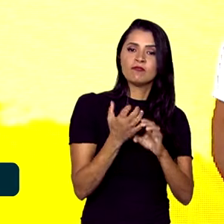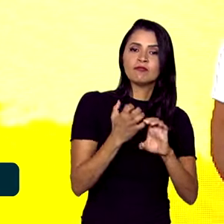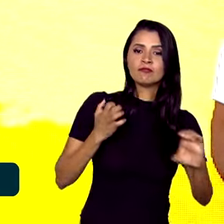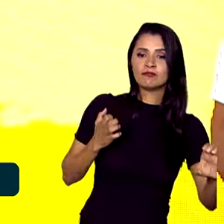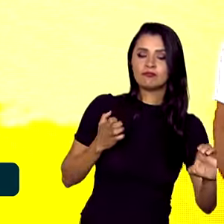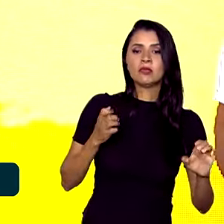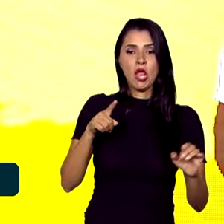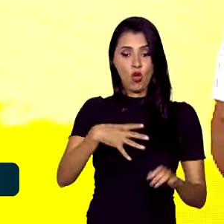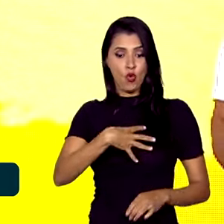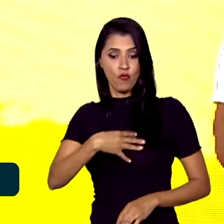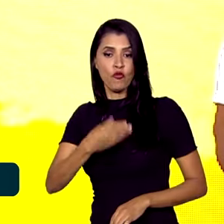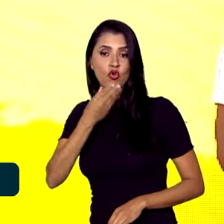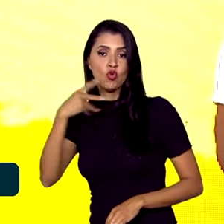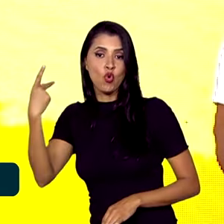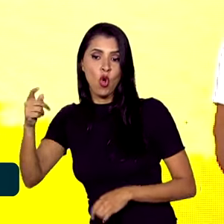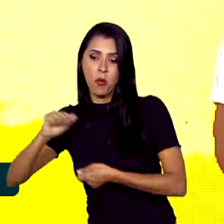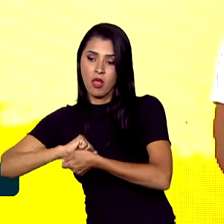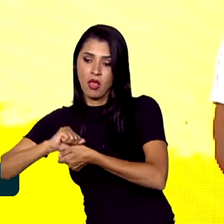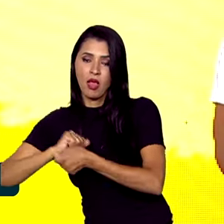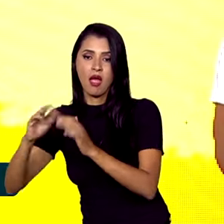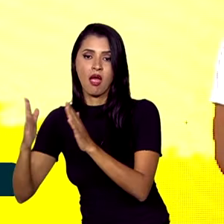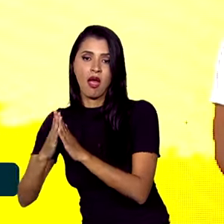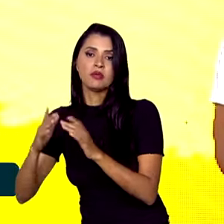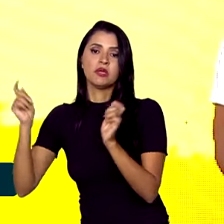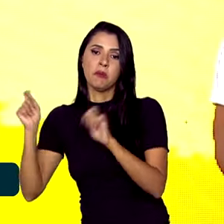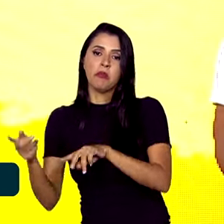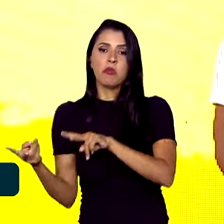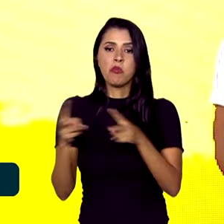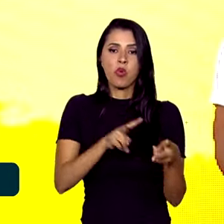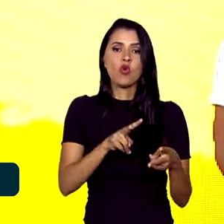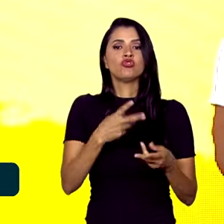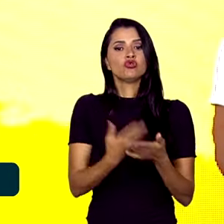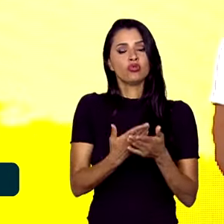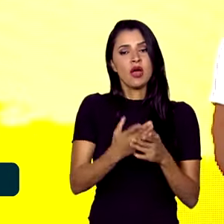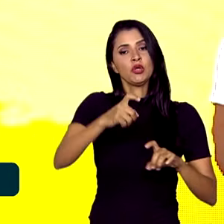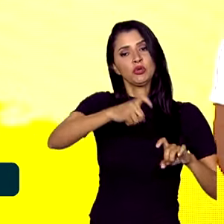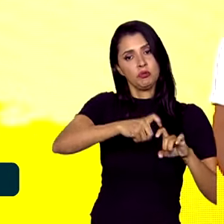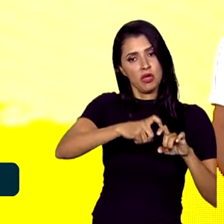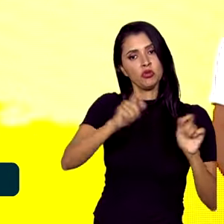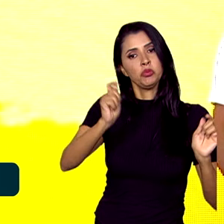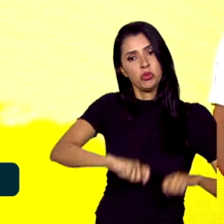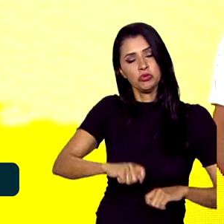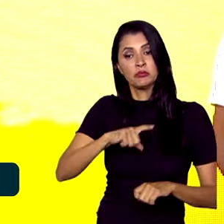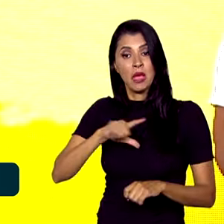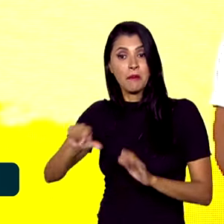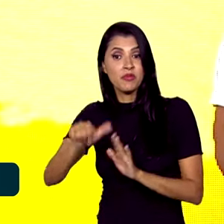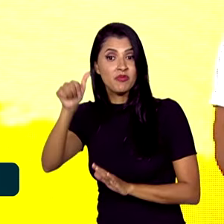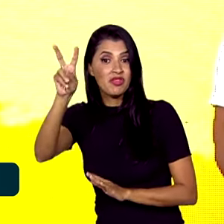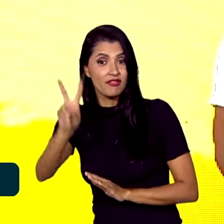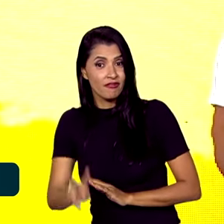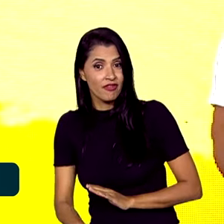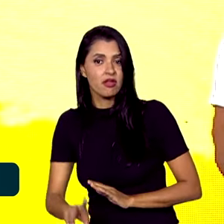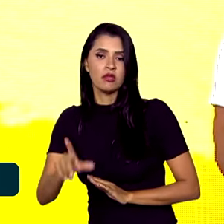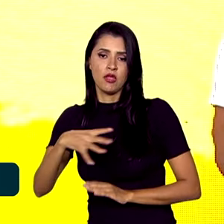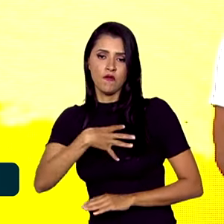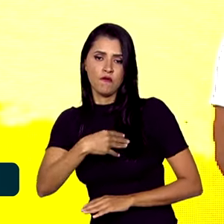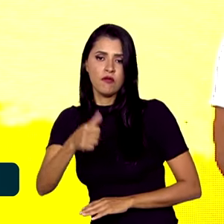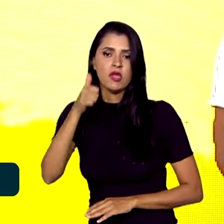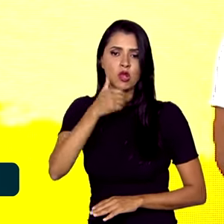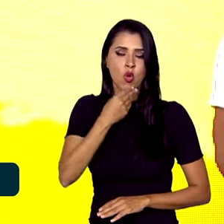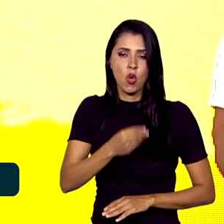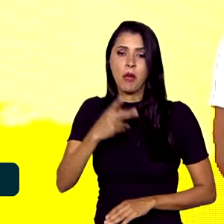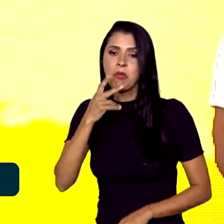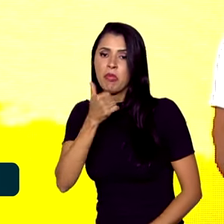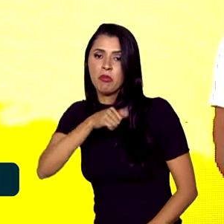vez, o filho da empregada doméstica pode virar doutor. Pela primeira vez, os filhos e filhas de pais